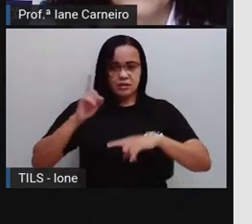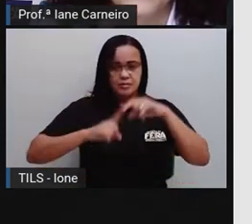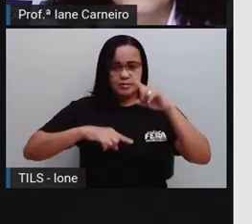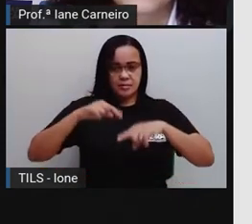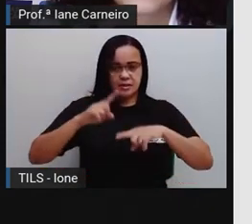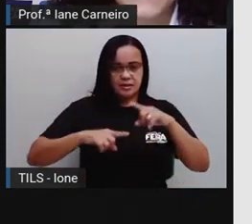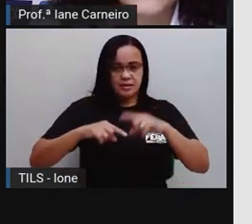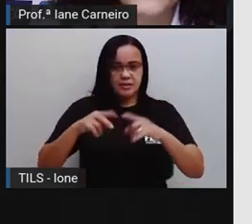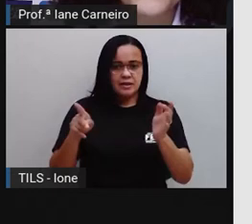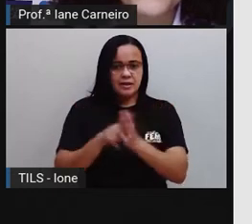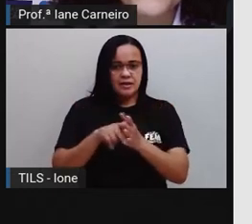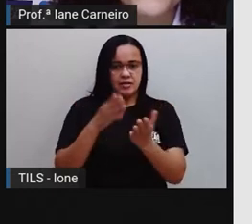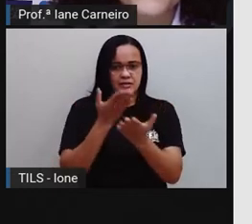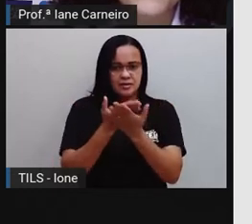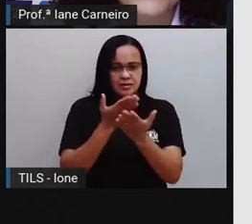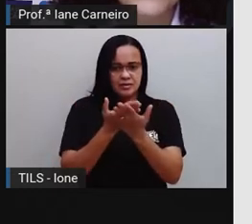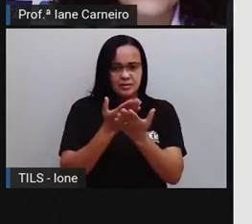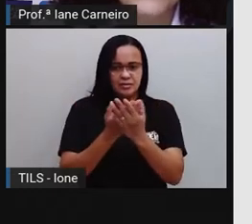Bora ver se tá certo.